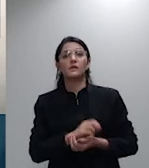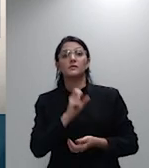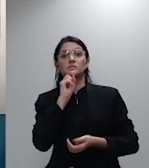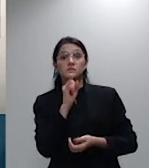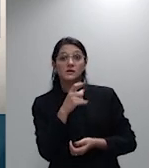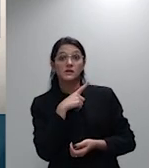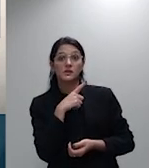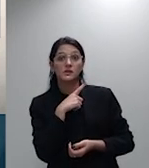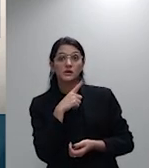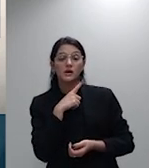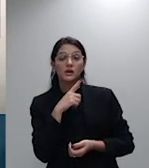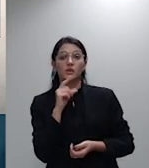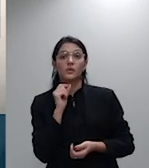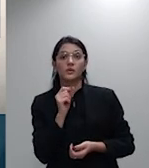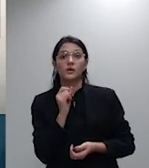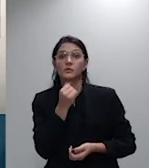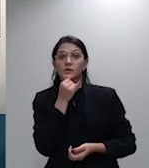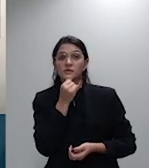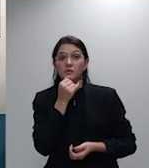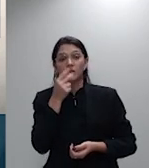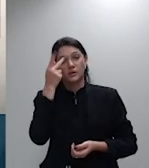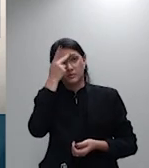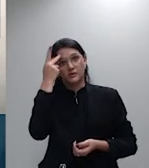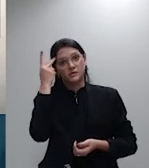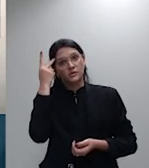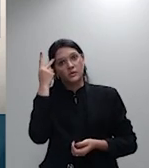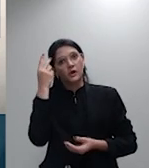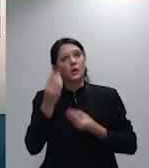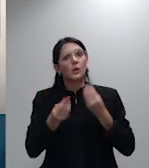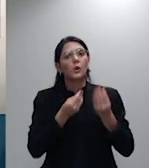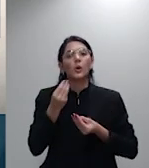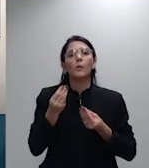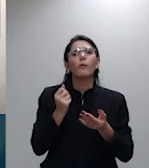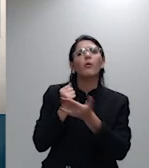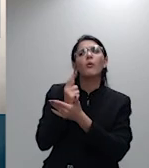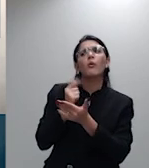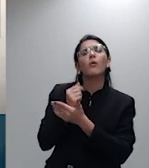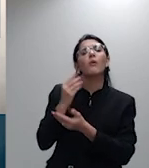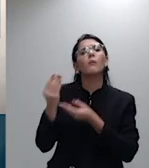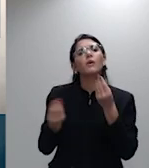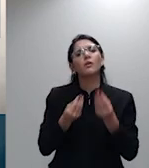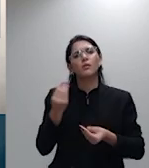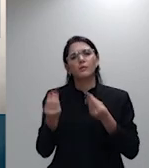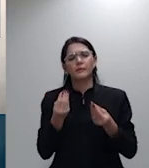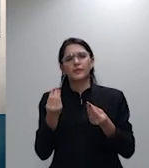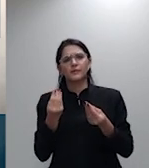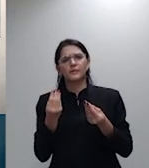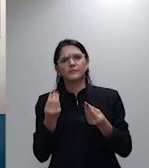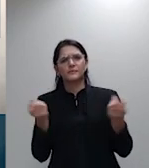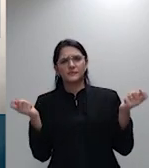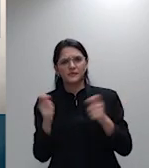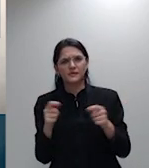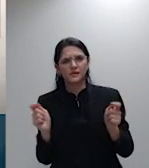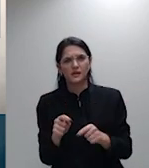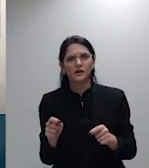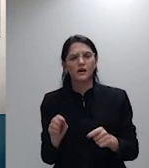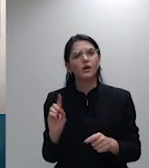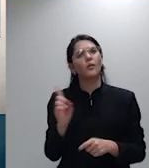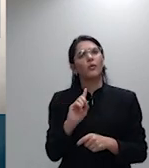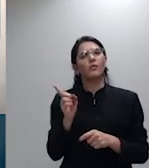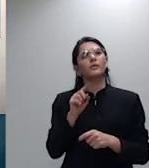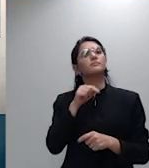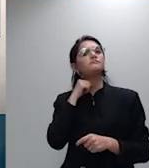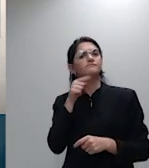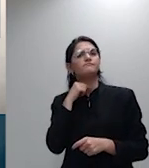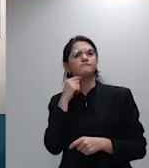da autenticidade da assinatura pelo consumidor não é capaz por si só de ensejar deferimento do